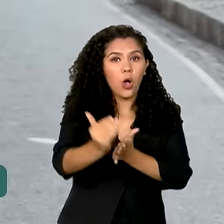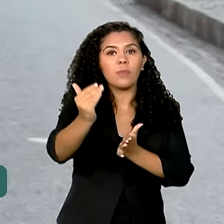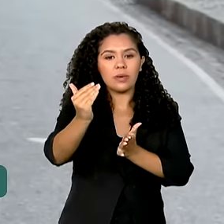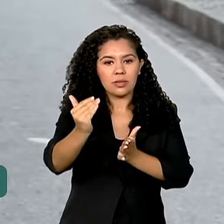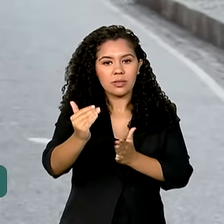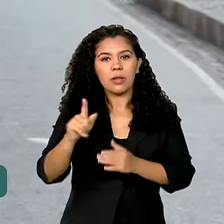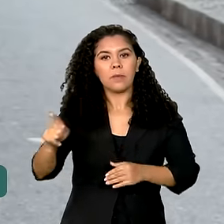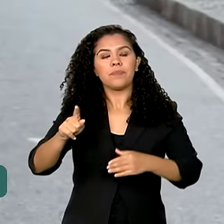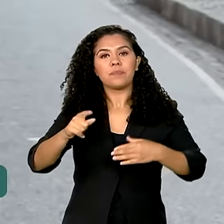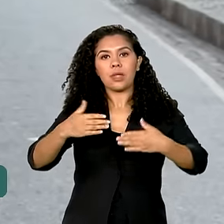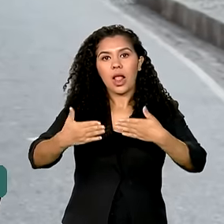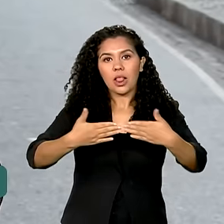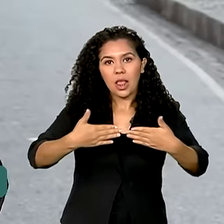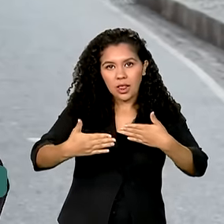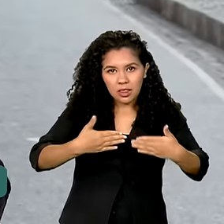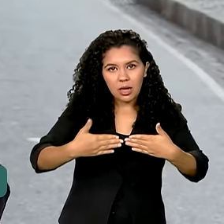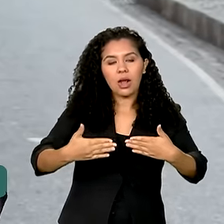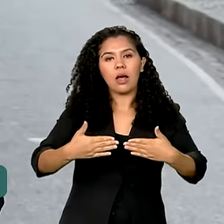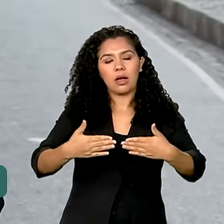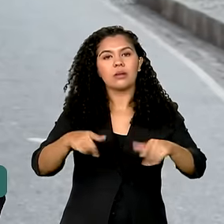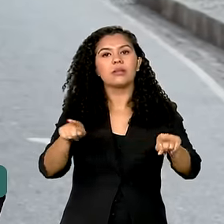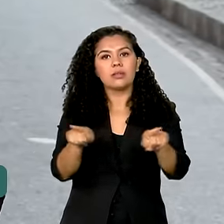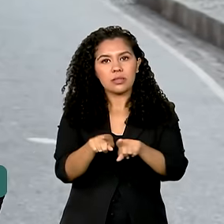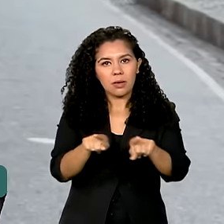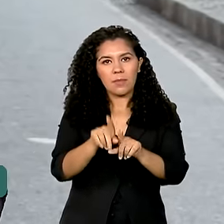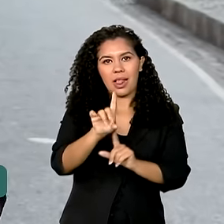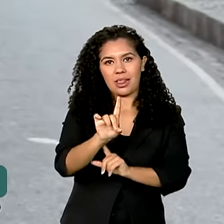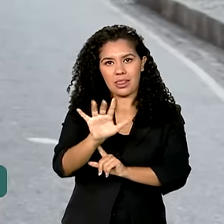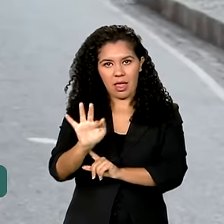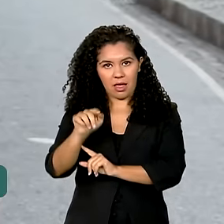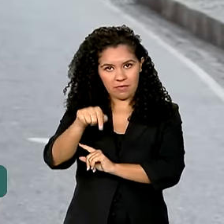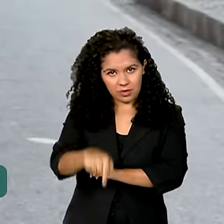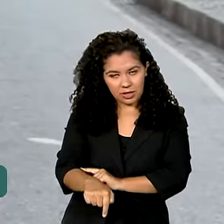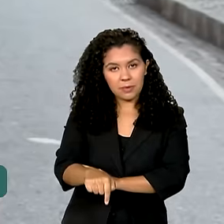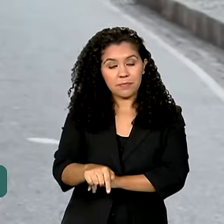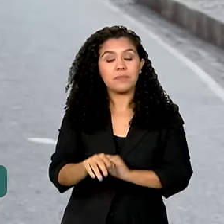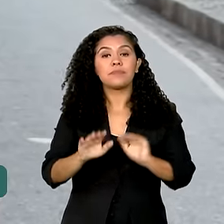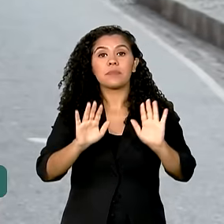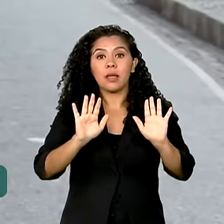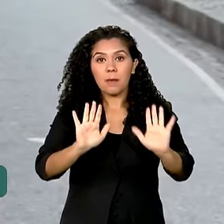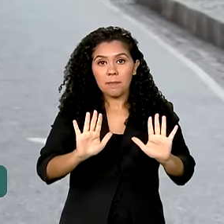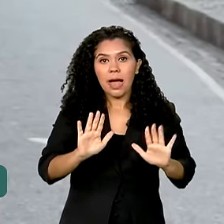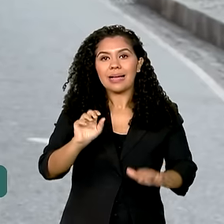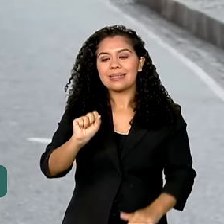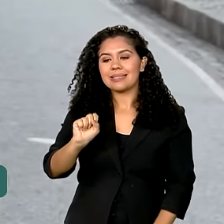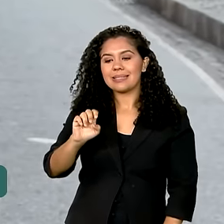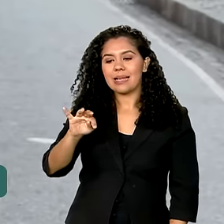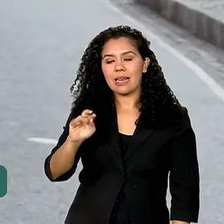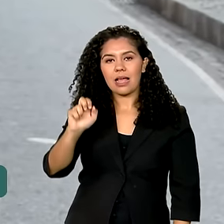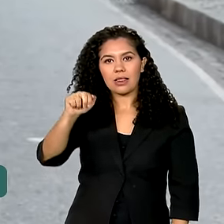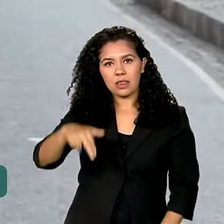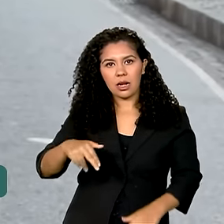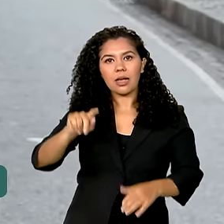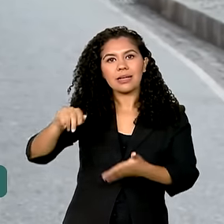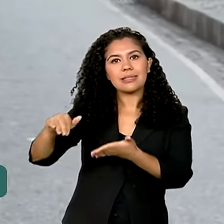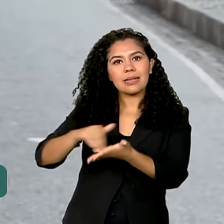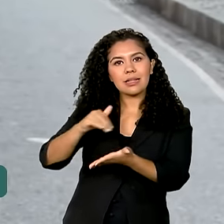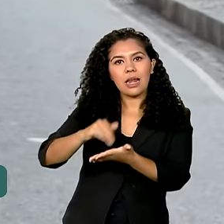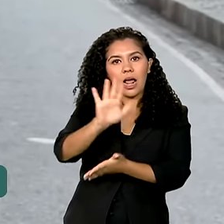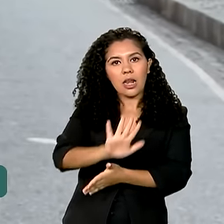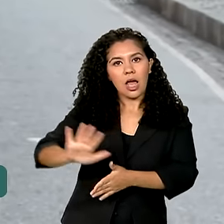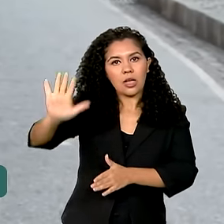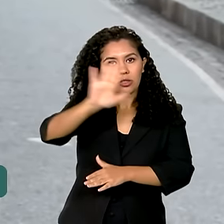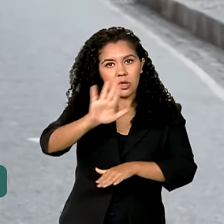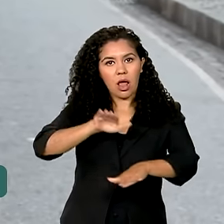DETRAN nos estados e também no Distrito Federal. Um levantamento da Senatran, a Secretaria Nacional de Trânsito, revelou que